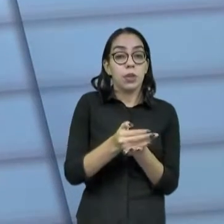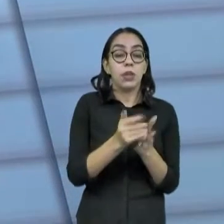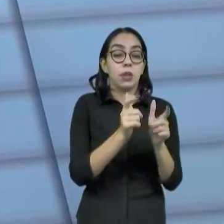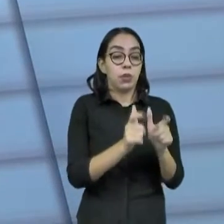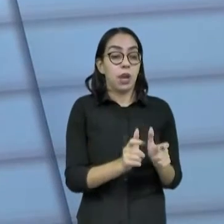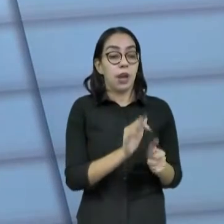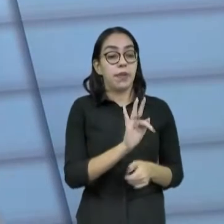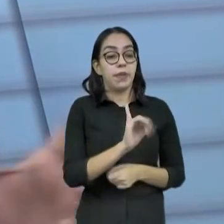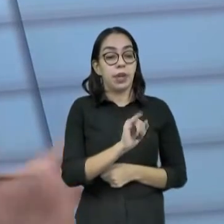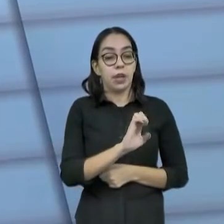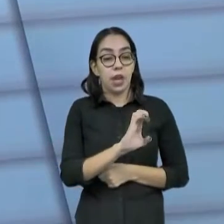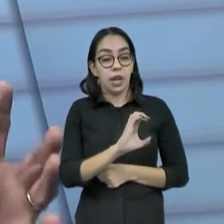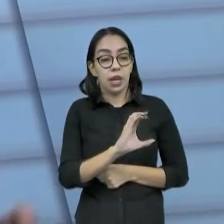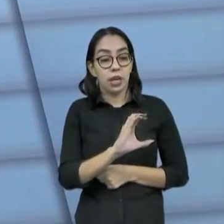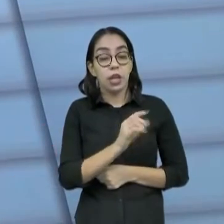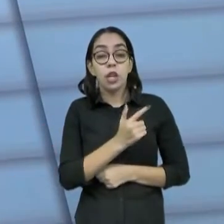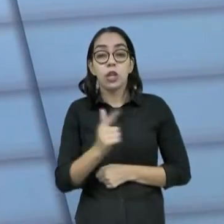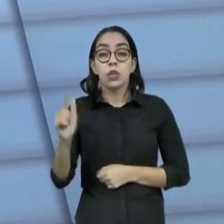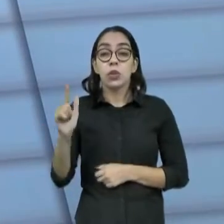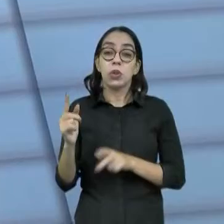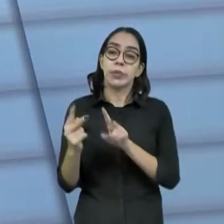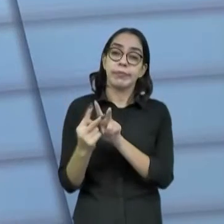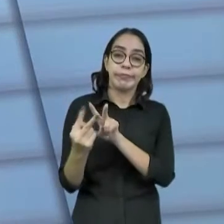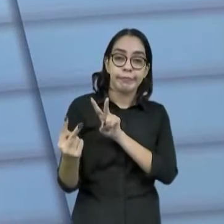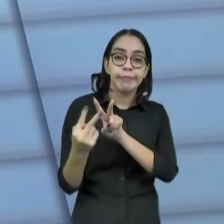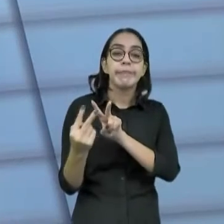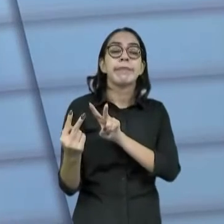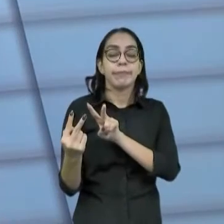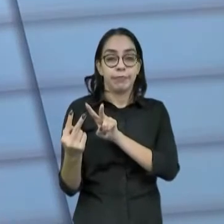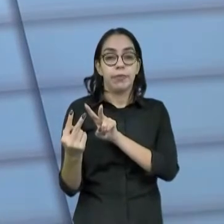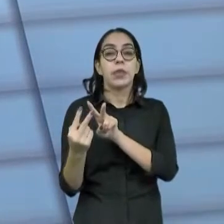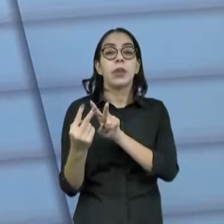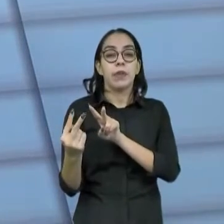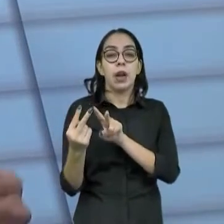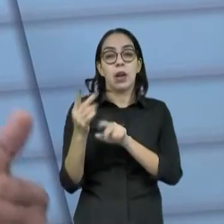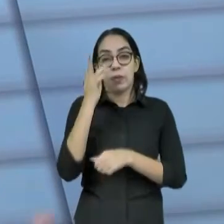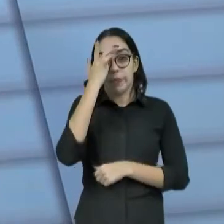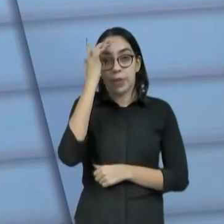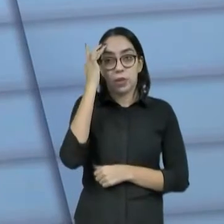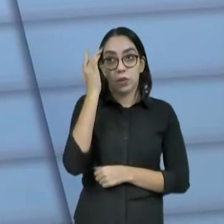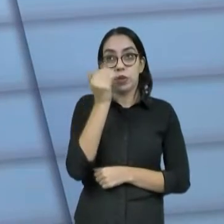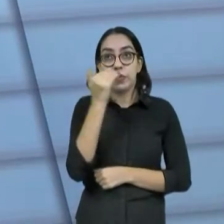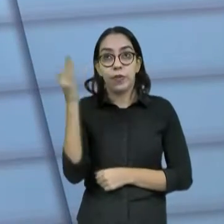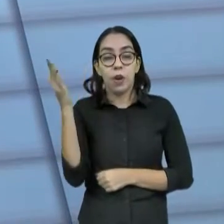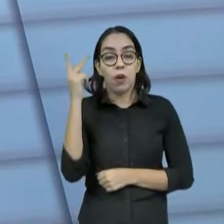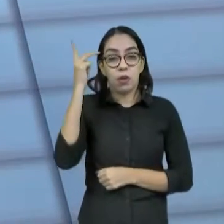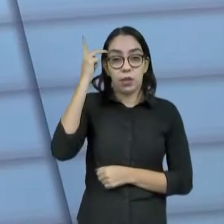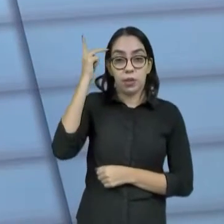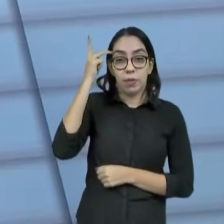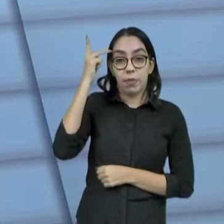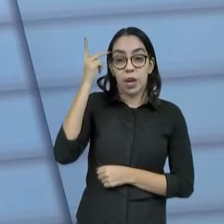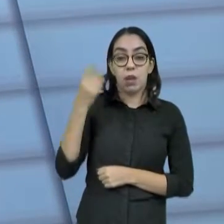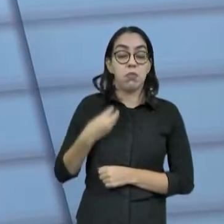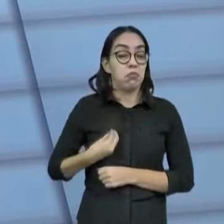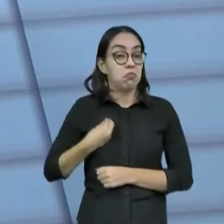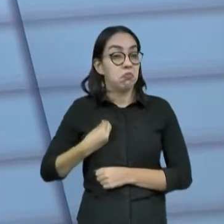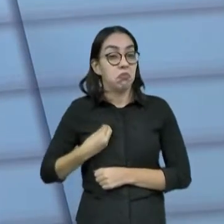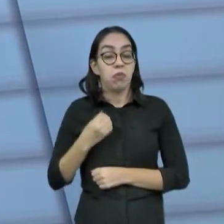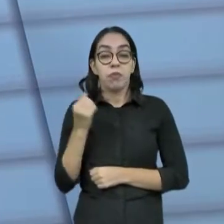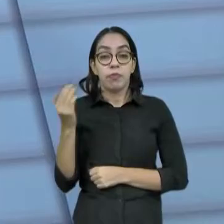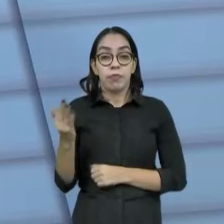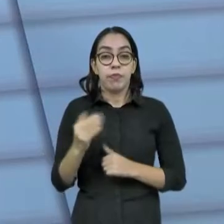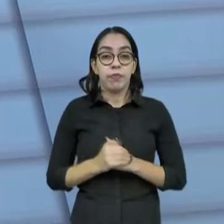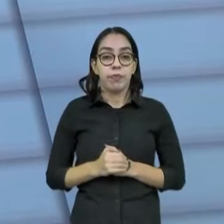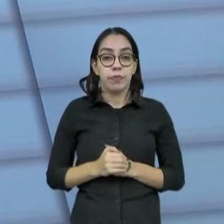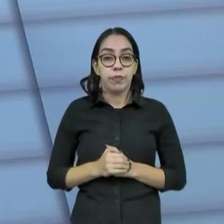virtual, né? Porque tem, enfim, até combinagem de todo mundo. gente fora e tal. Tem, tem, tem um pessoal que participa de São Paulo também, do ICE, e a próxima